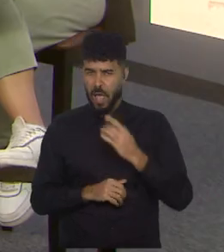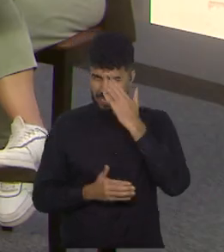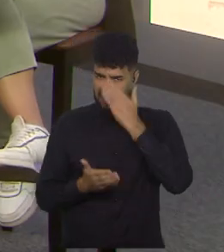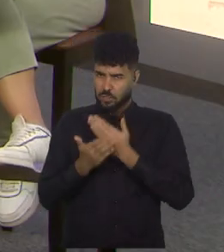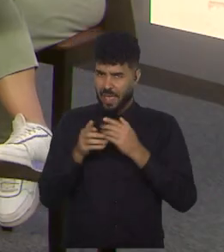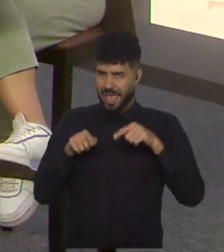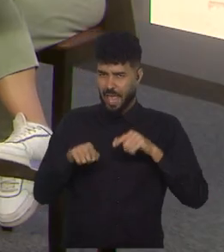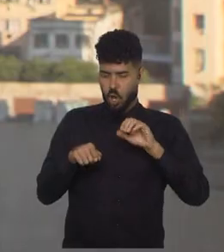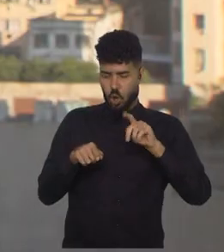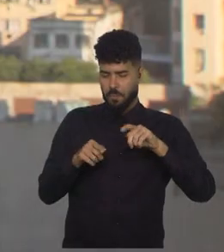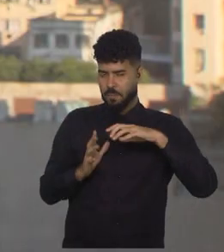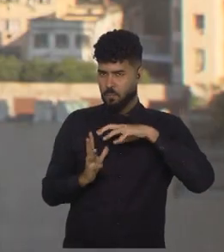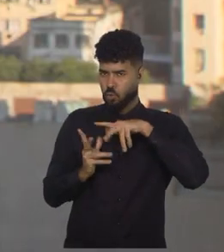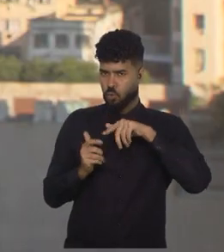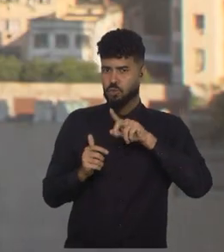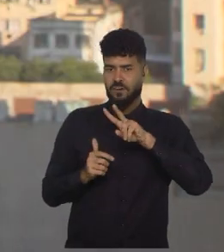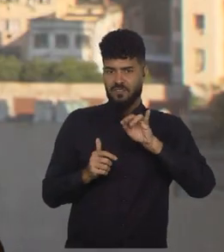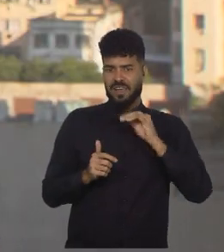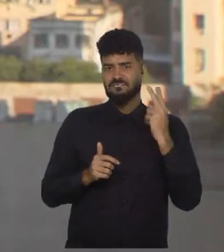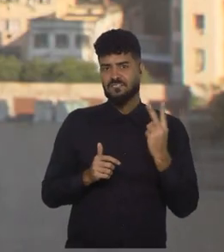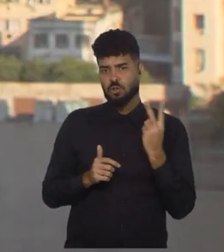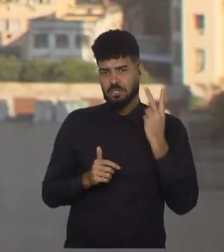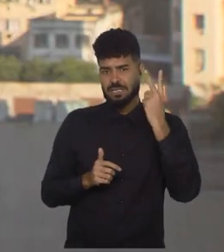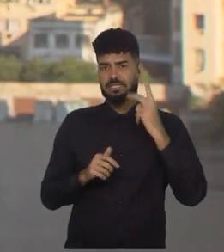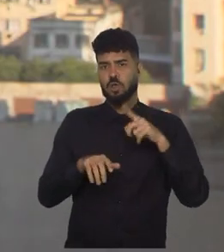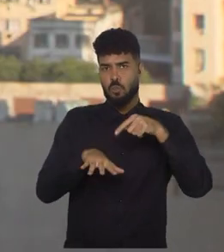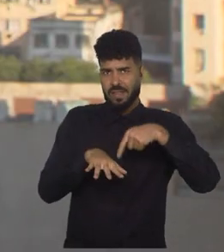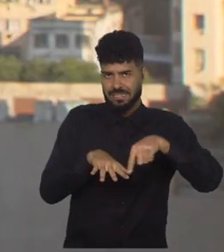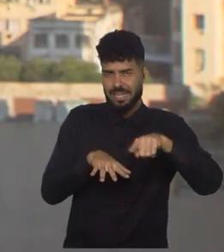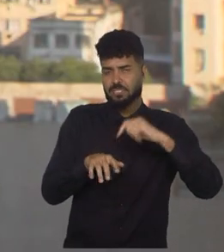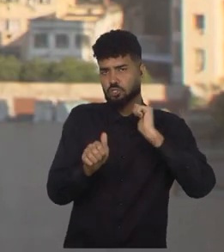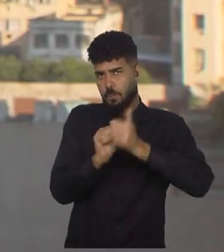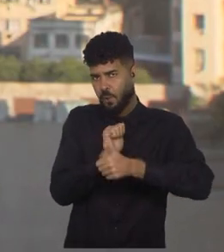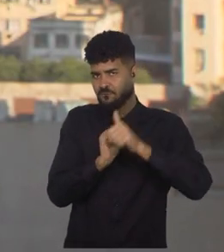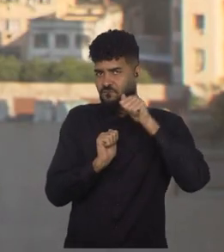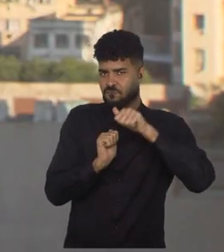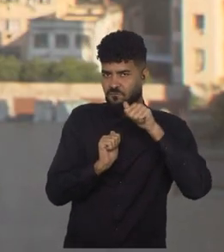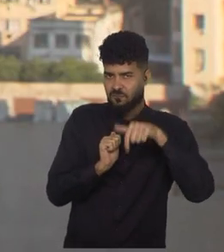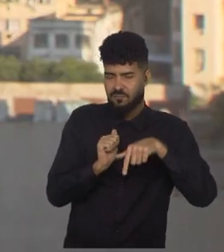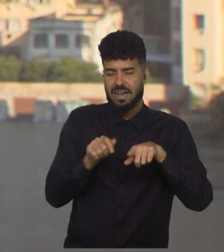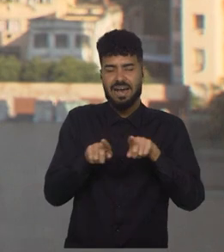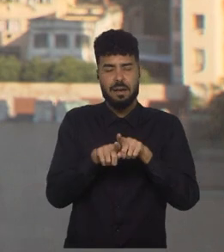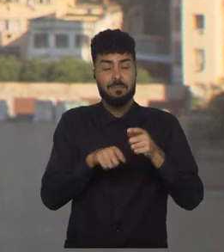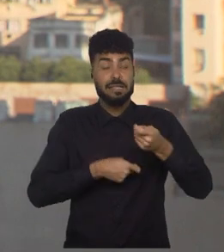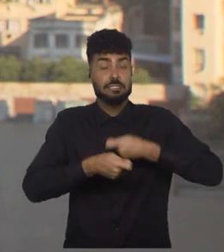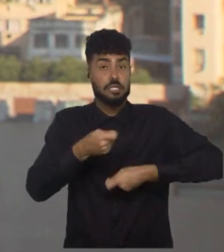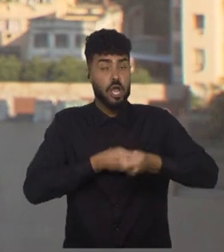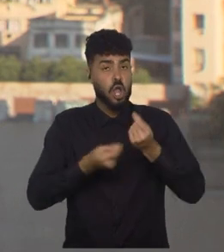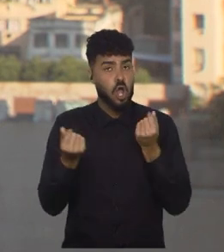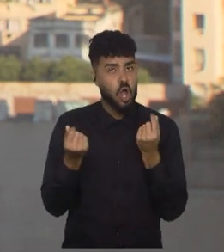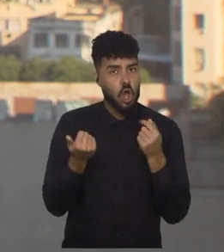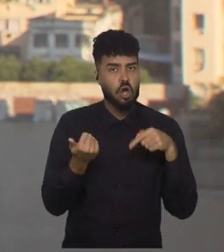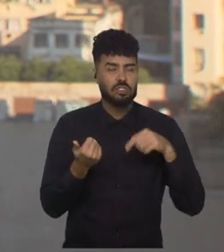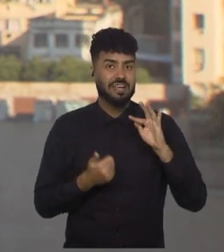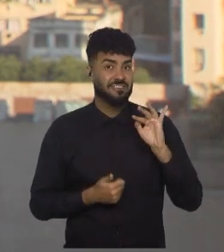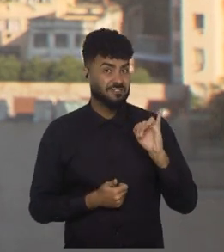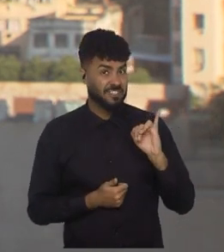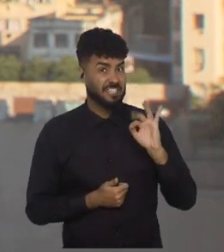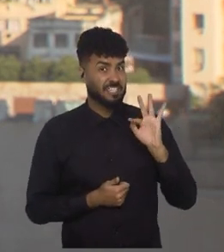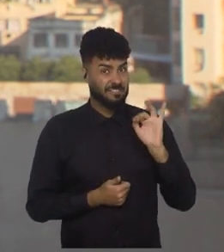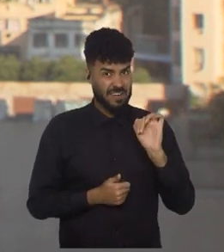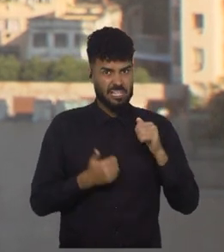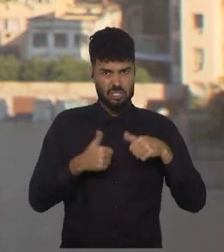muita valorização para a modalidade, não só enquanto esporte feminino, mas também em termos de negócio, né? A está vendo a FIFA brigando